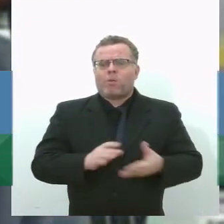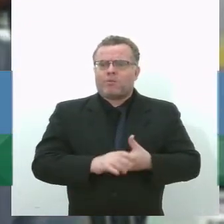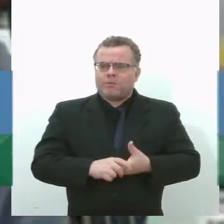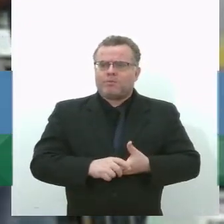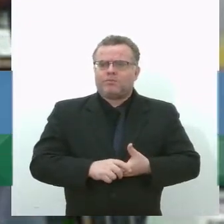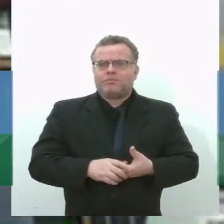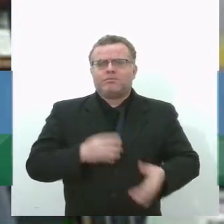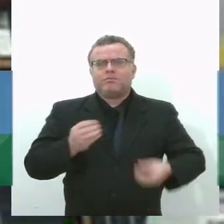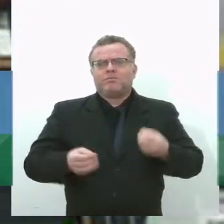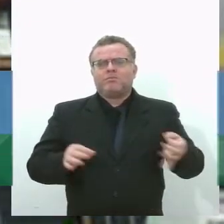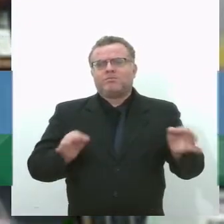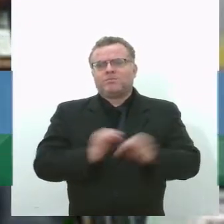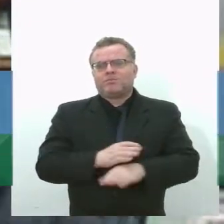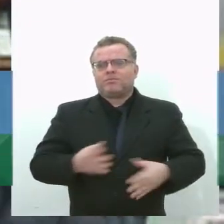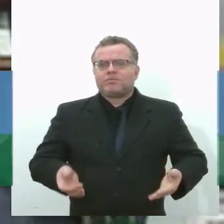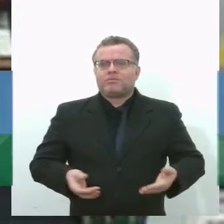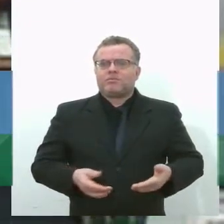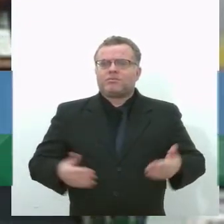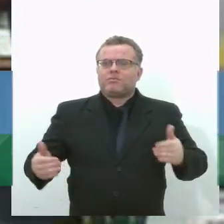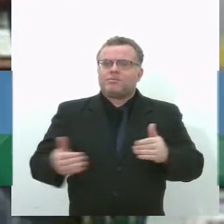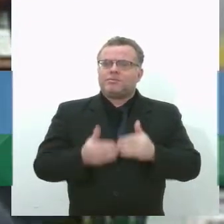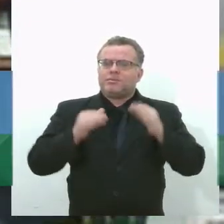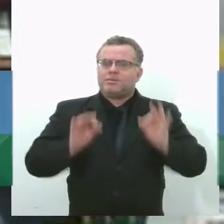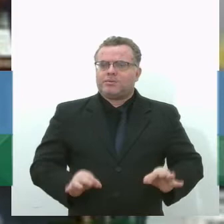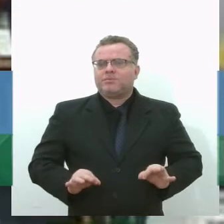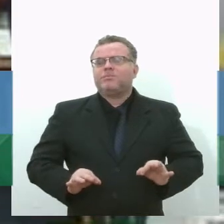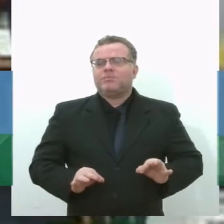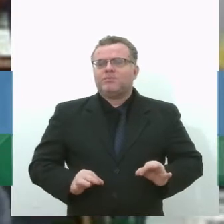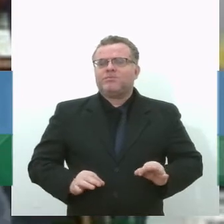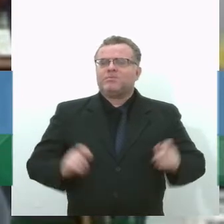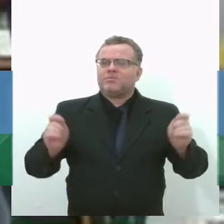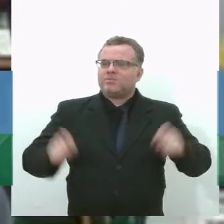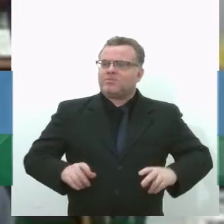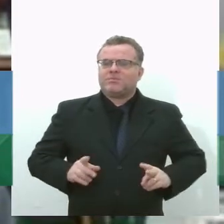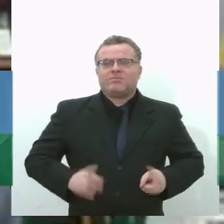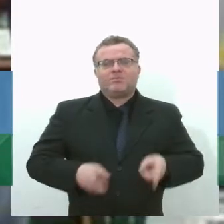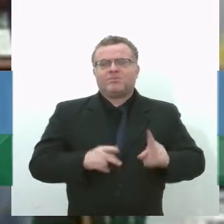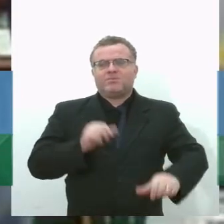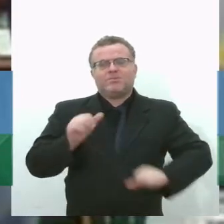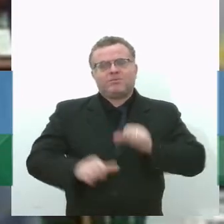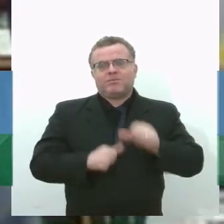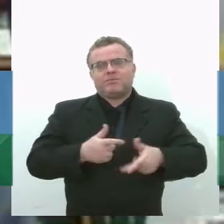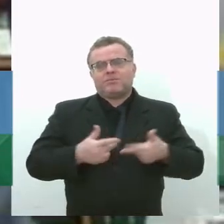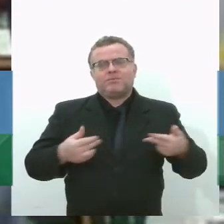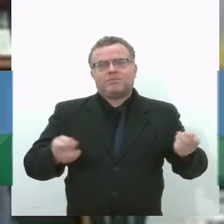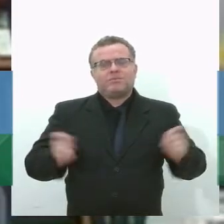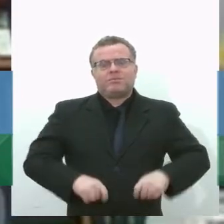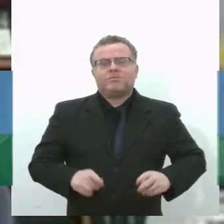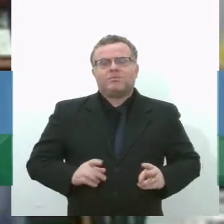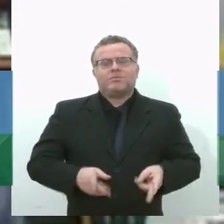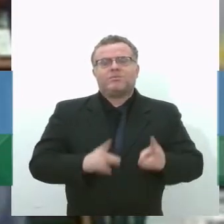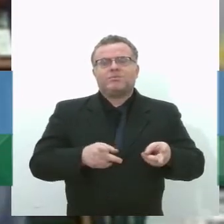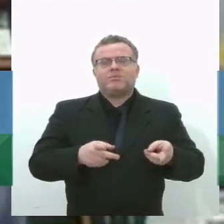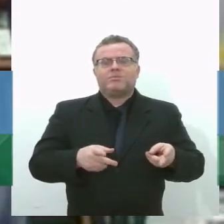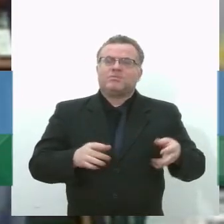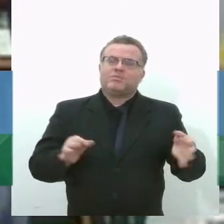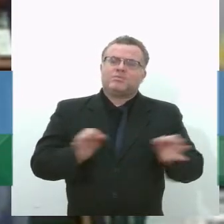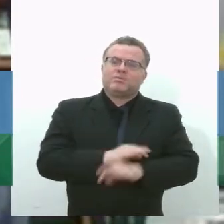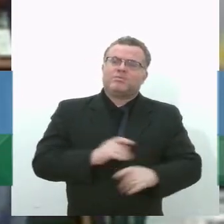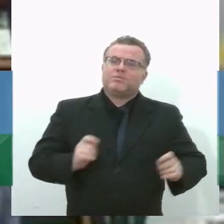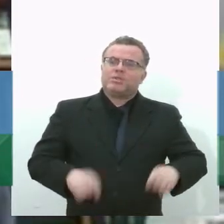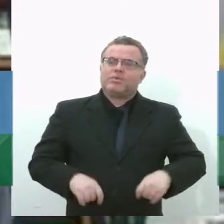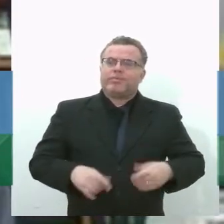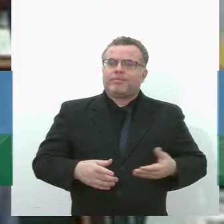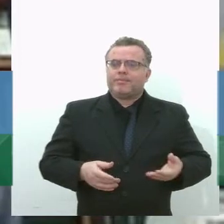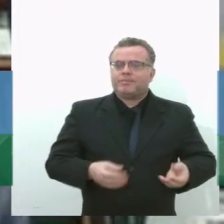forma mais adequada. Mas existe toda uma cadeia que é meio que informal, né? Que faz isso de maneira não